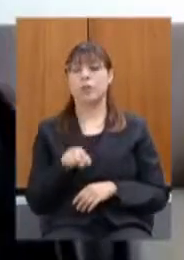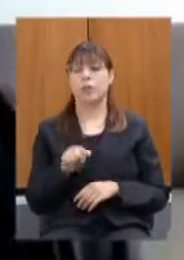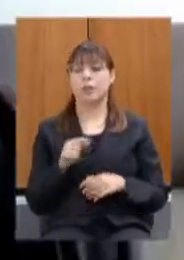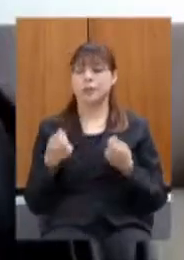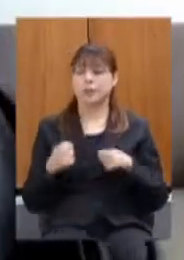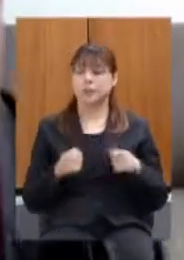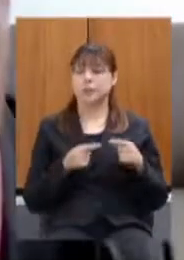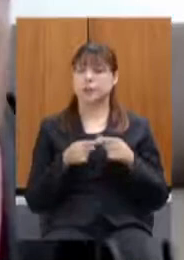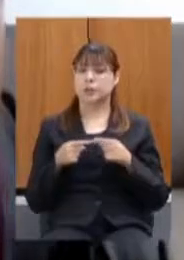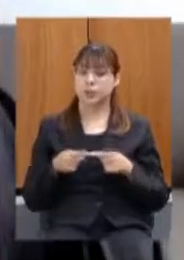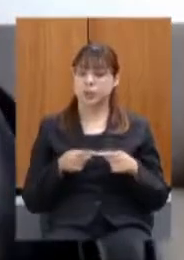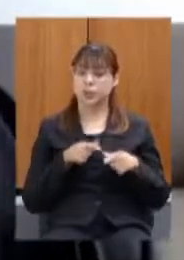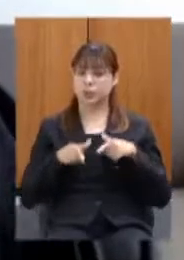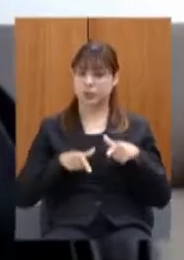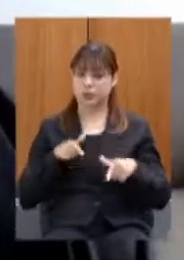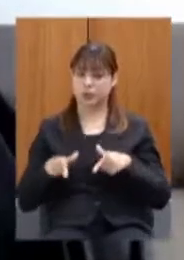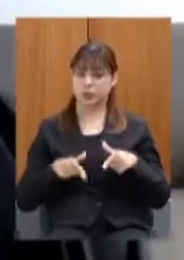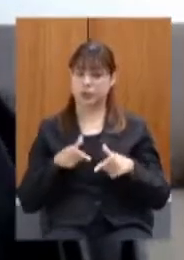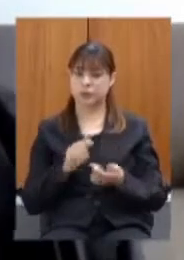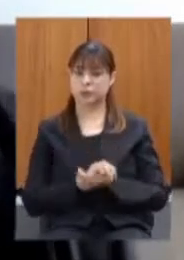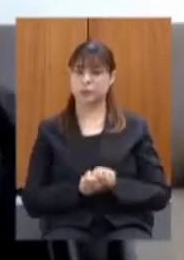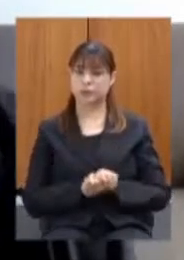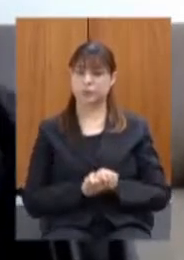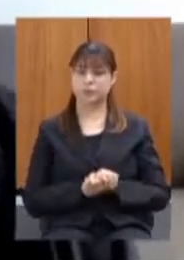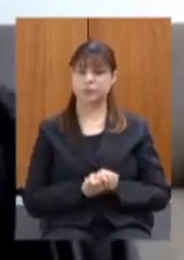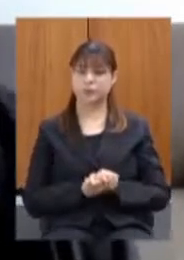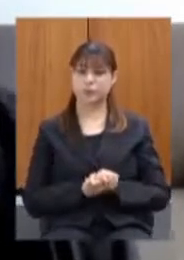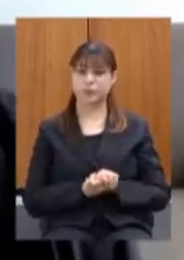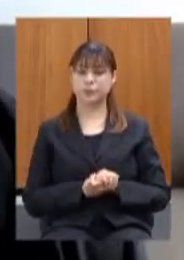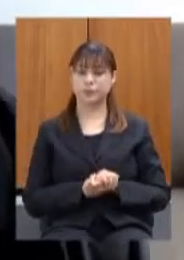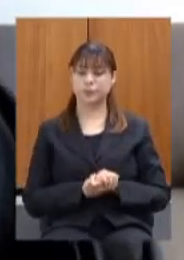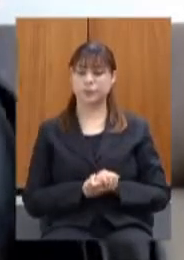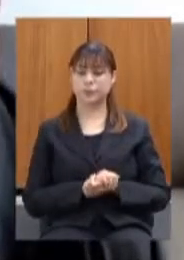reduzir o tributo o alíquota